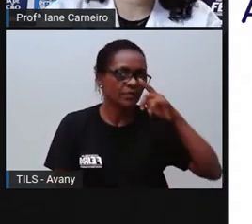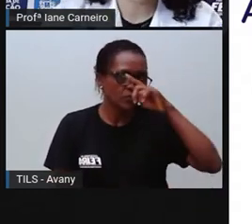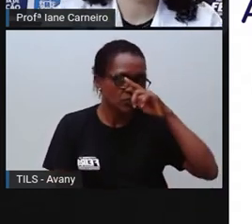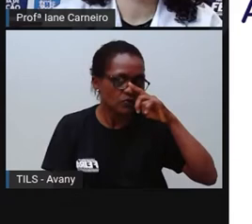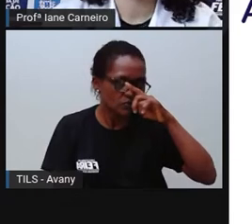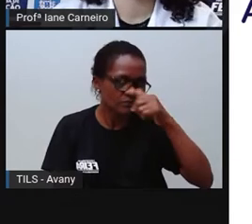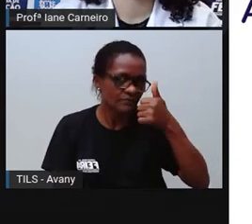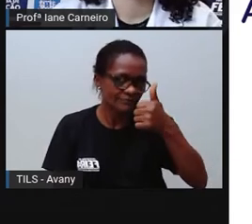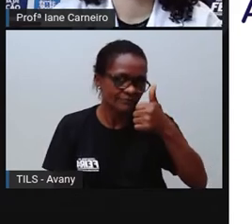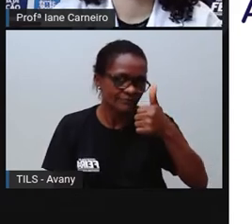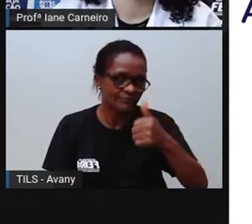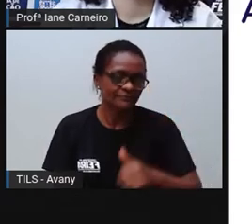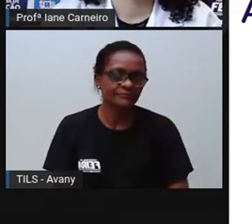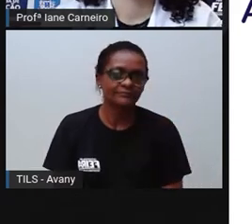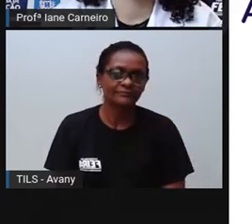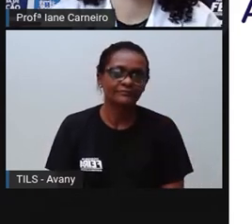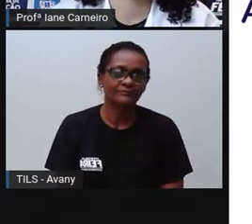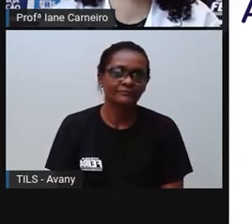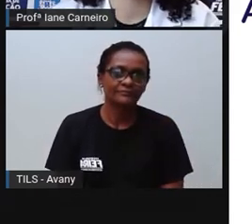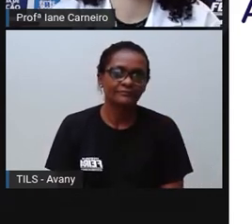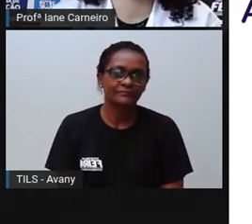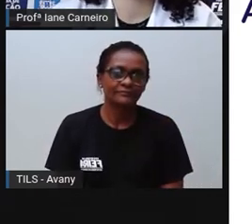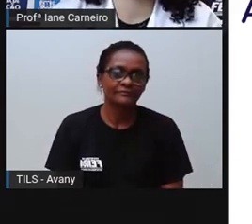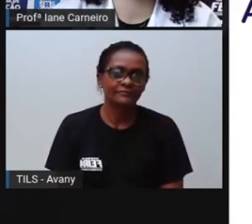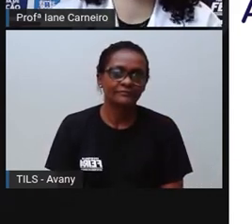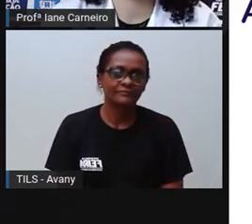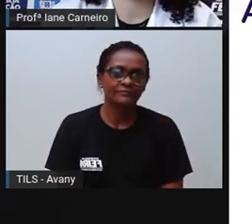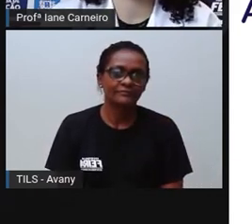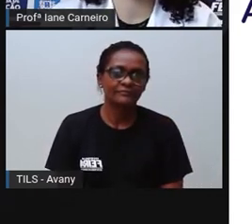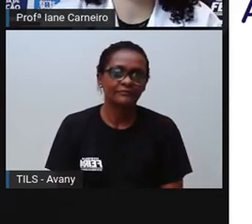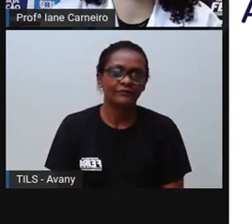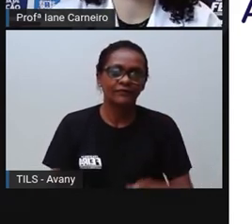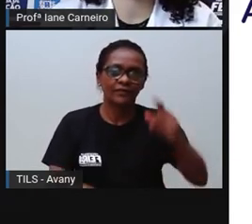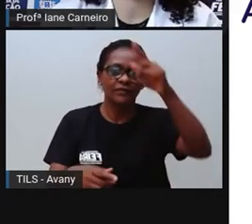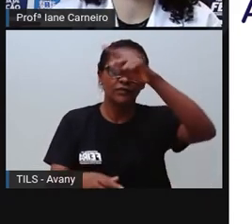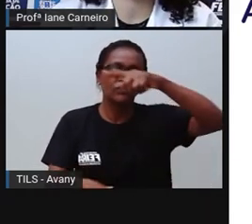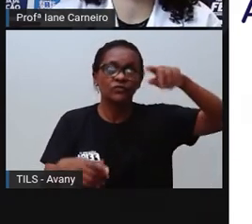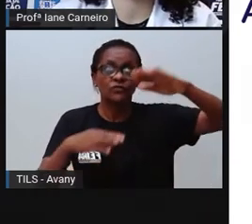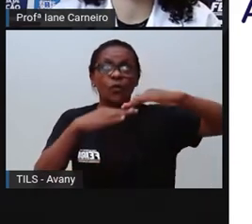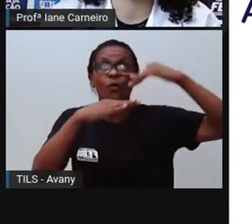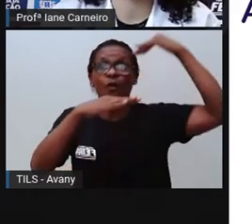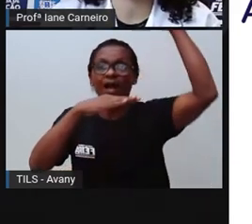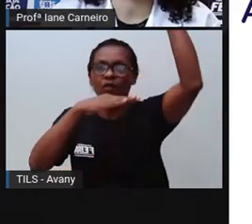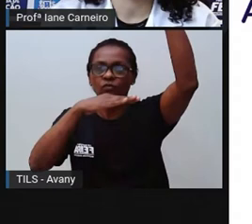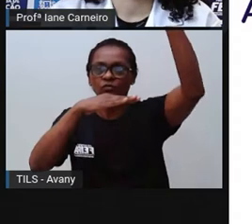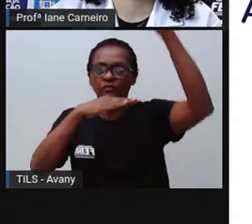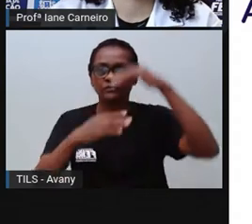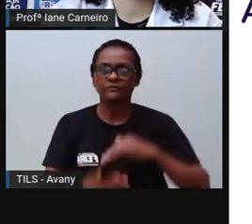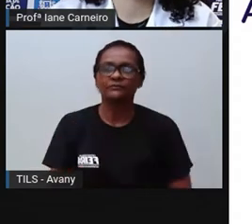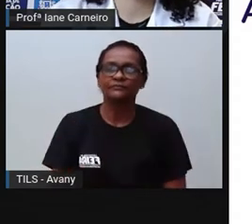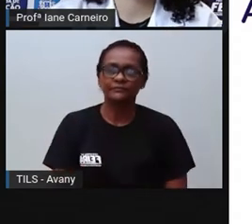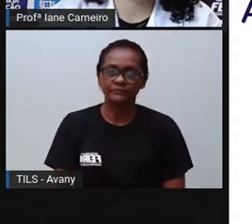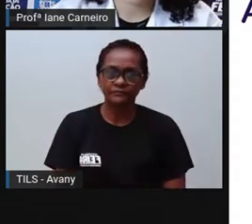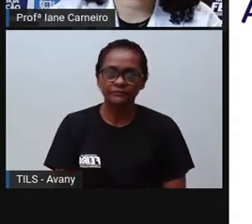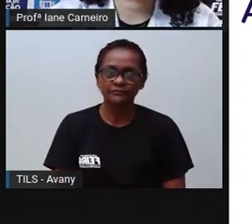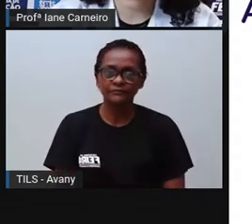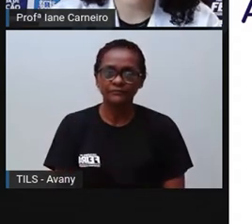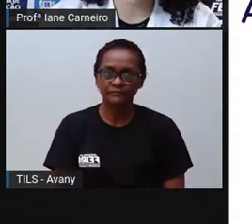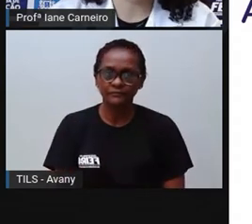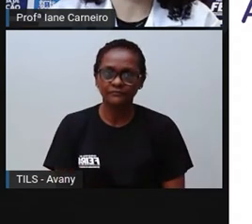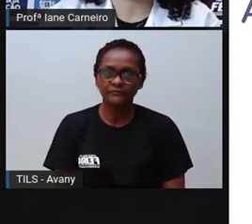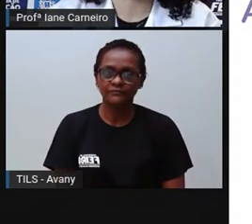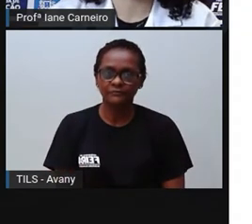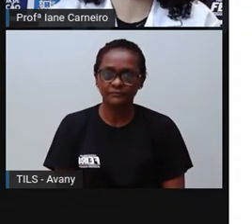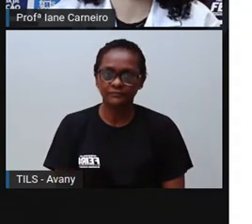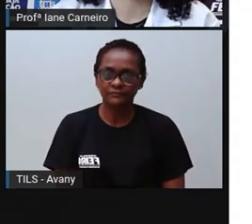tá certo? Olha onde tá o produto de limpeza, guardadinho, bem longe do alcance de vocês,